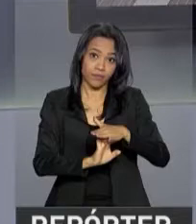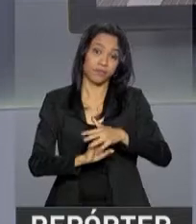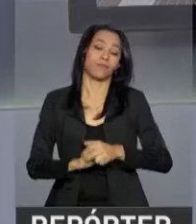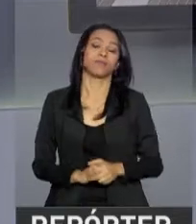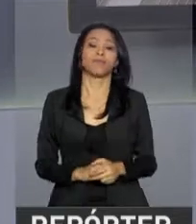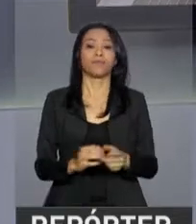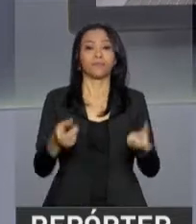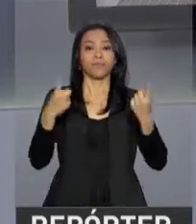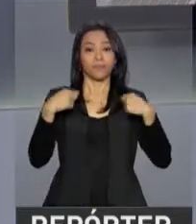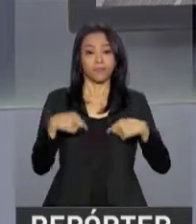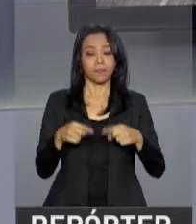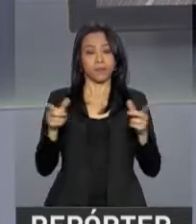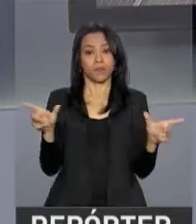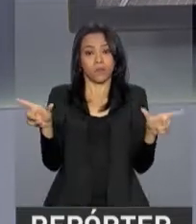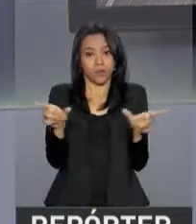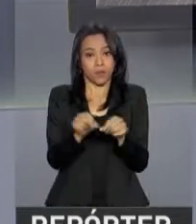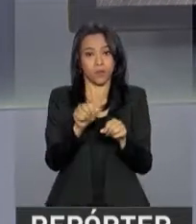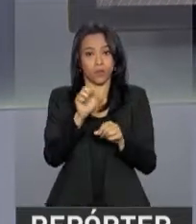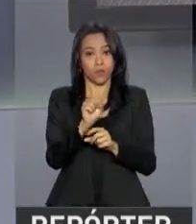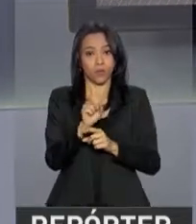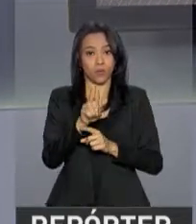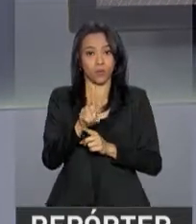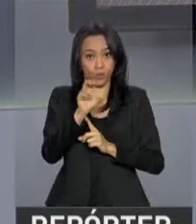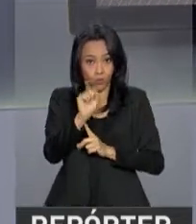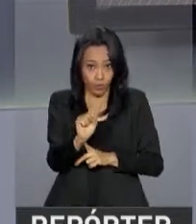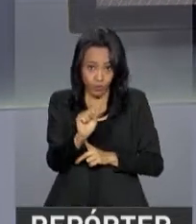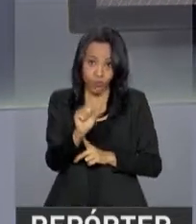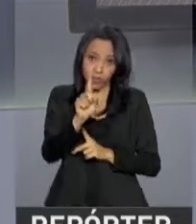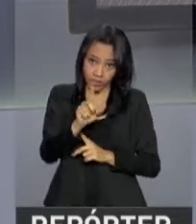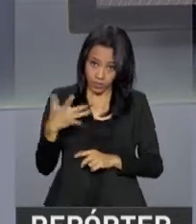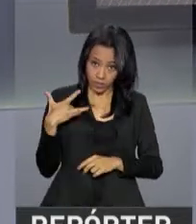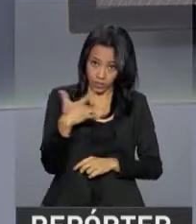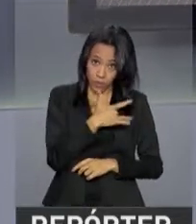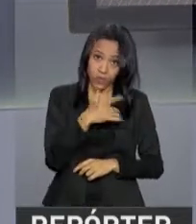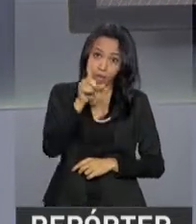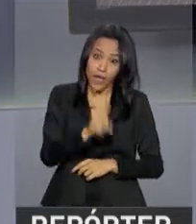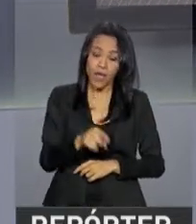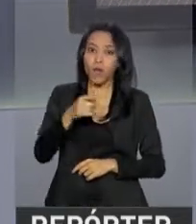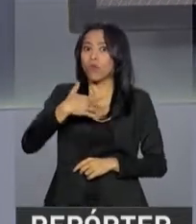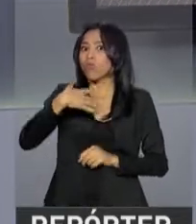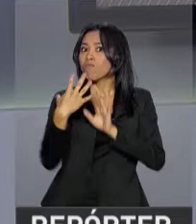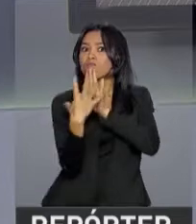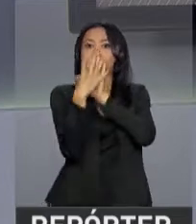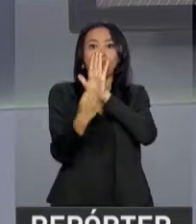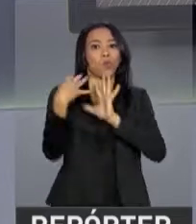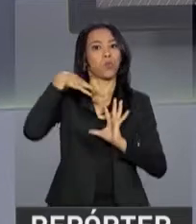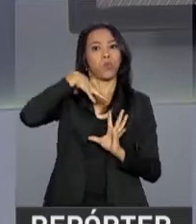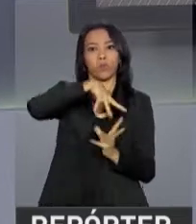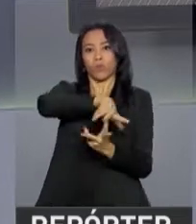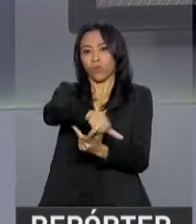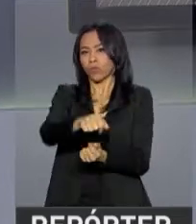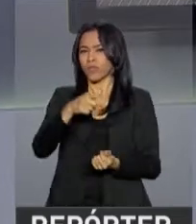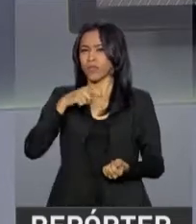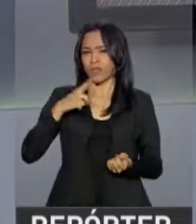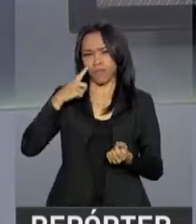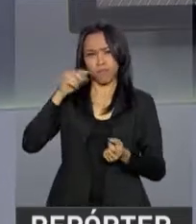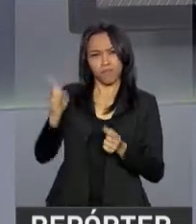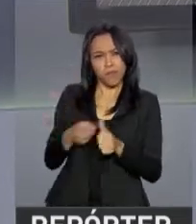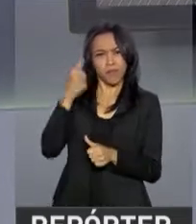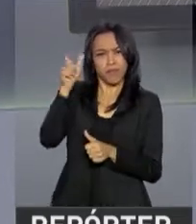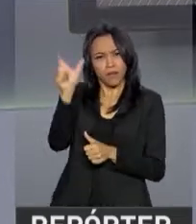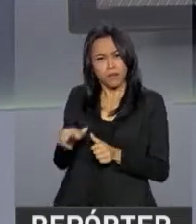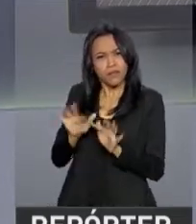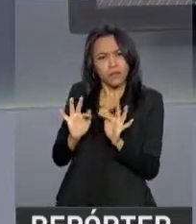O Sistema Único de Saúde, o SUS, é considerado um dos maiores do mundo, que vai desde o atendimento para avaliação da pressão